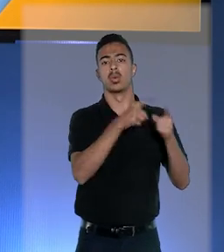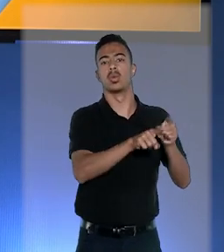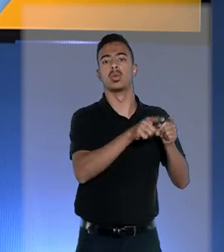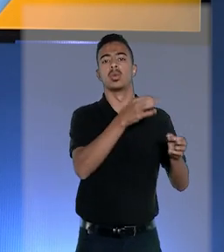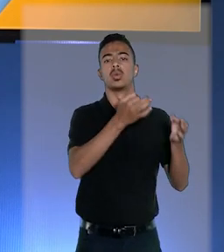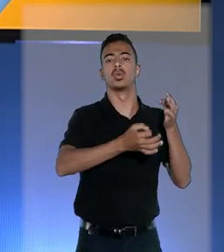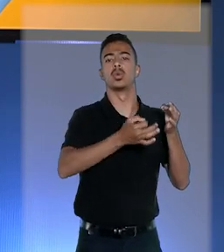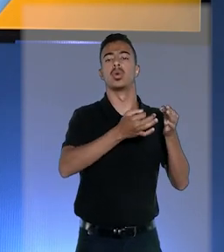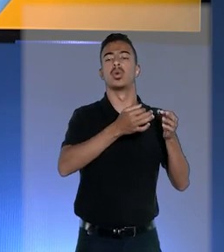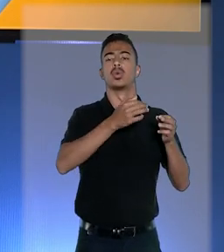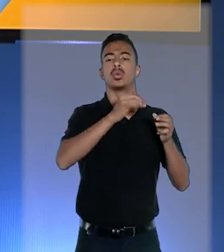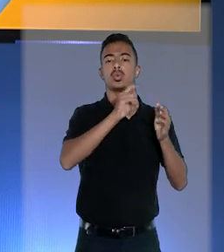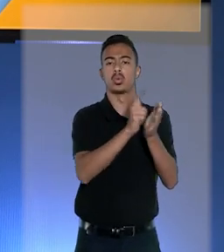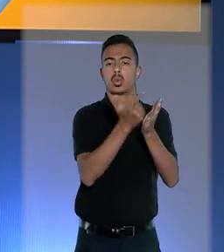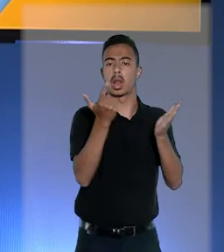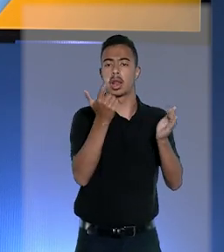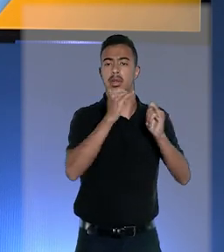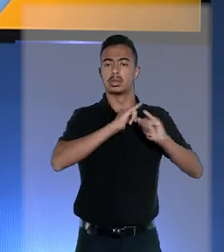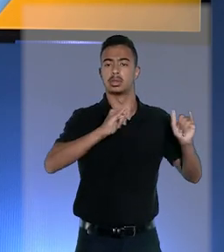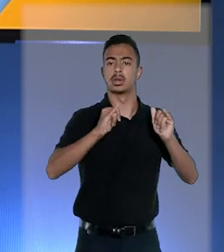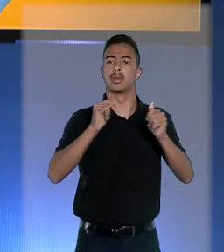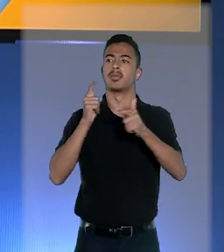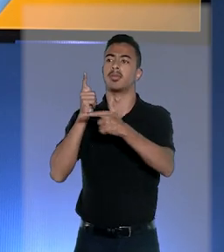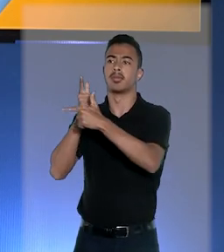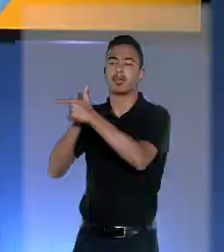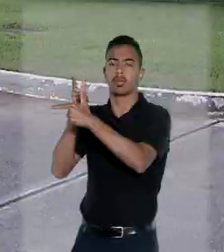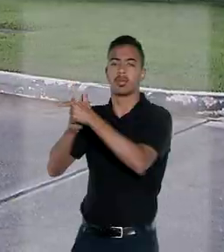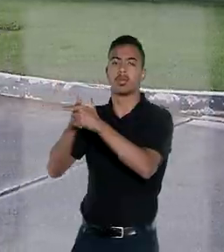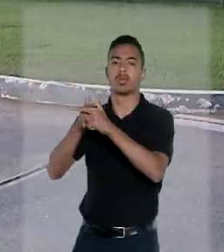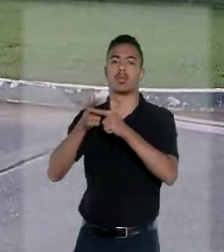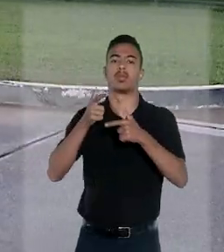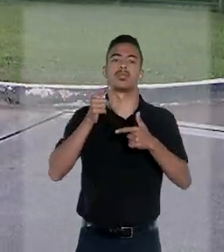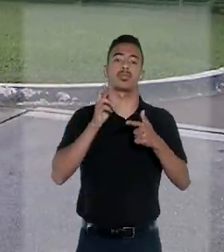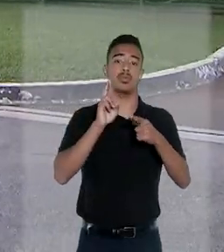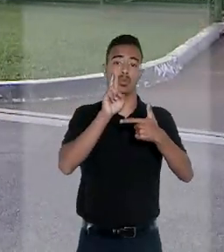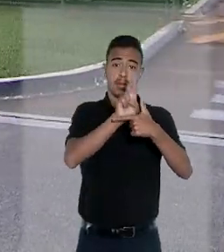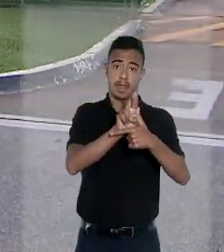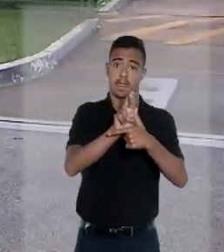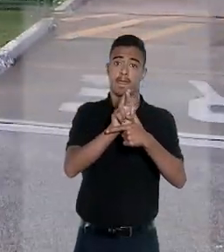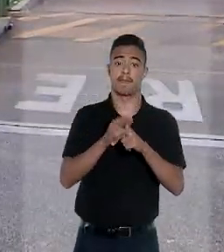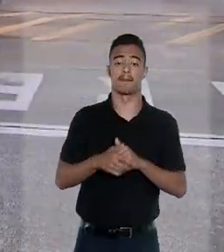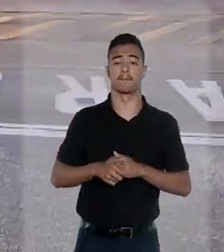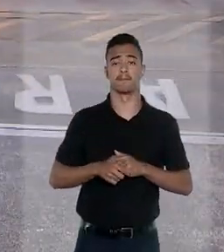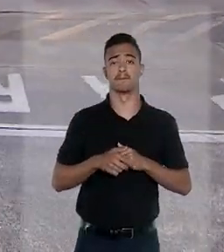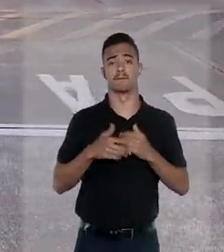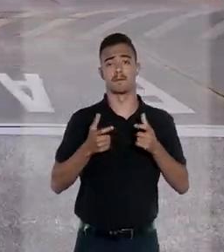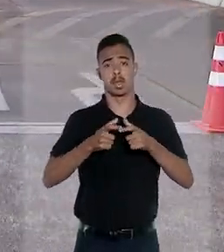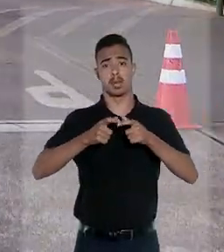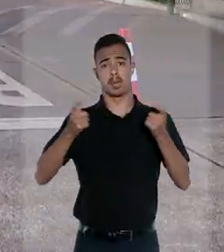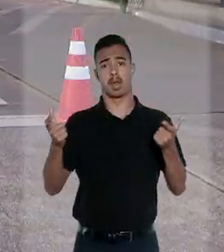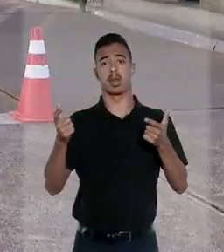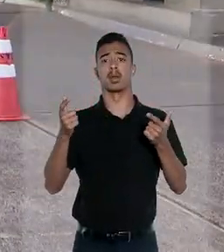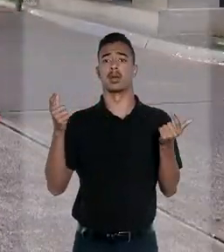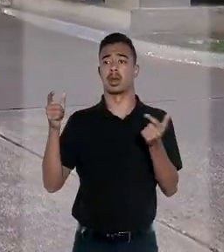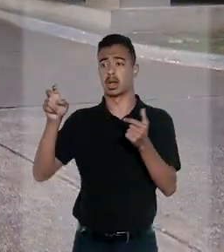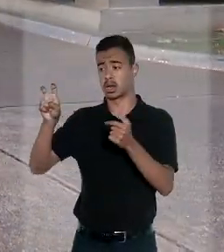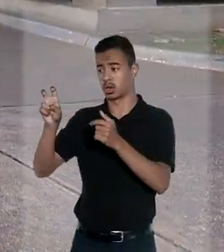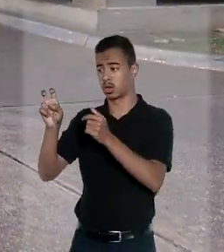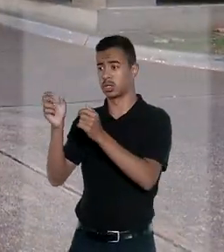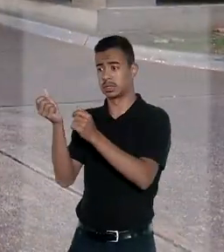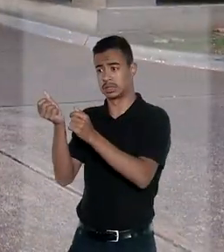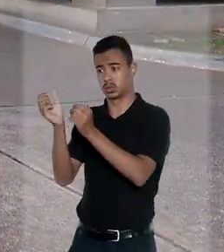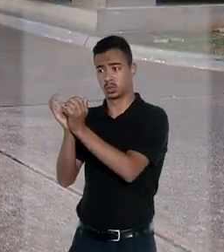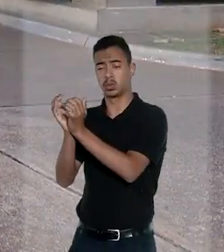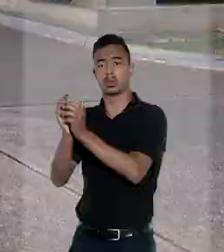jornalista que criticou o Procurador-Geral da República. Por maioria, a sexta turma decidiu trancar a ação penal contra o